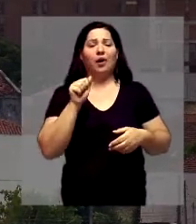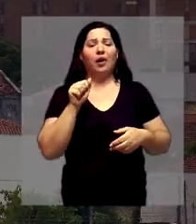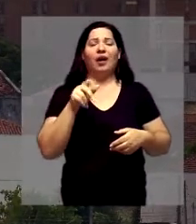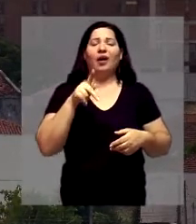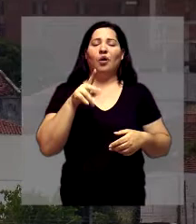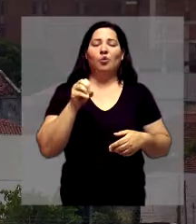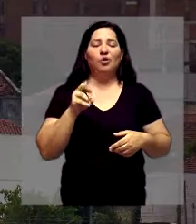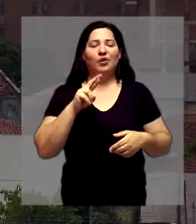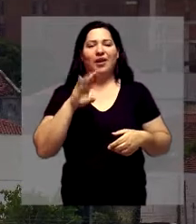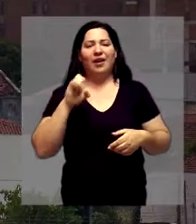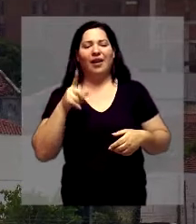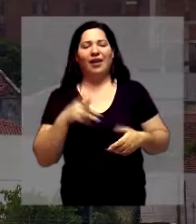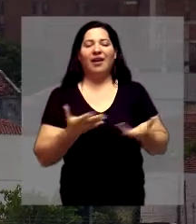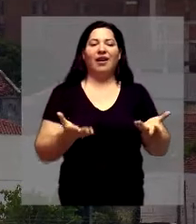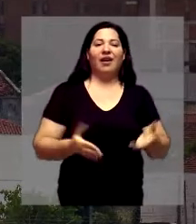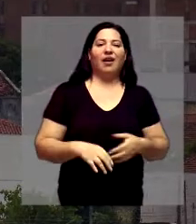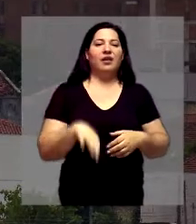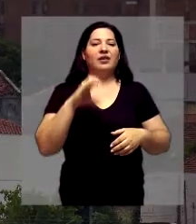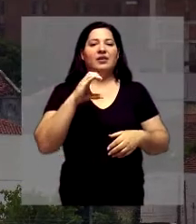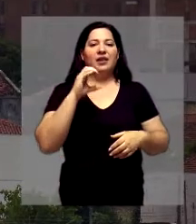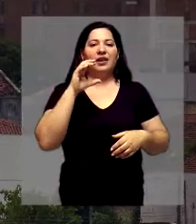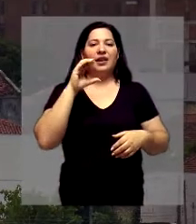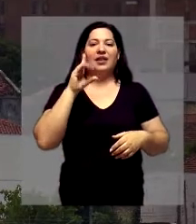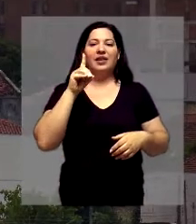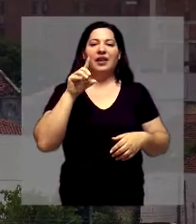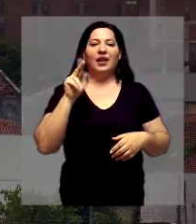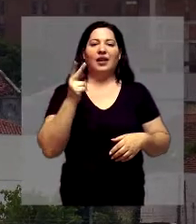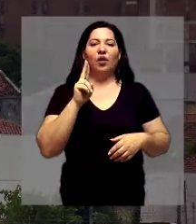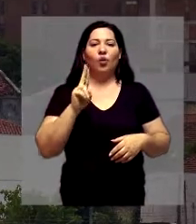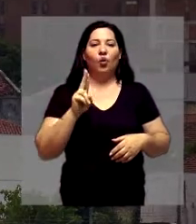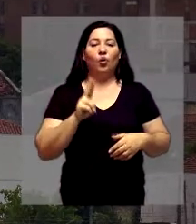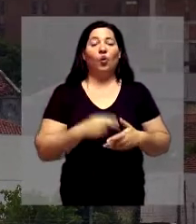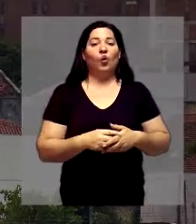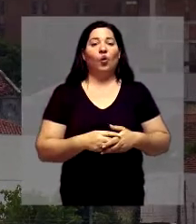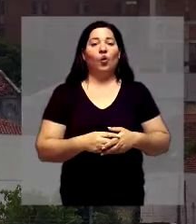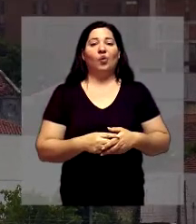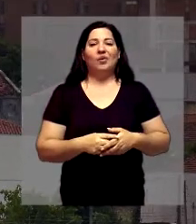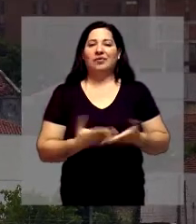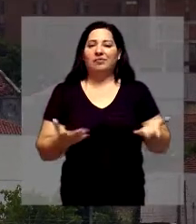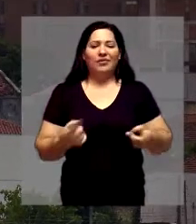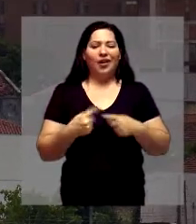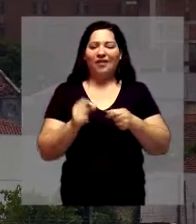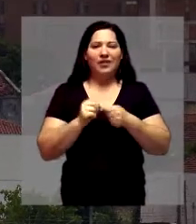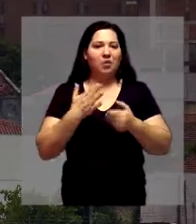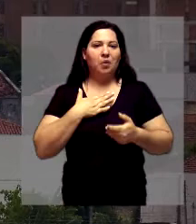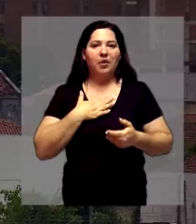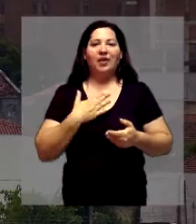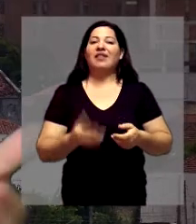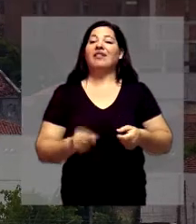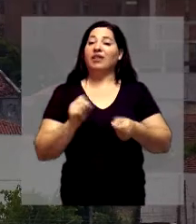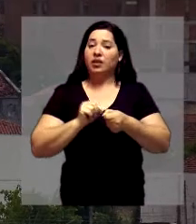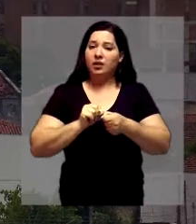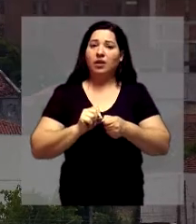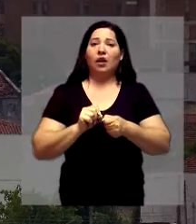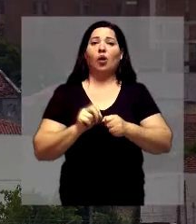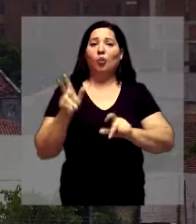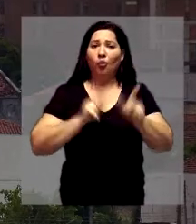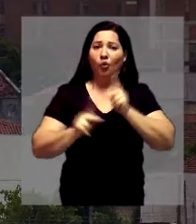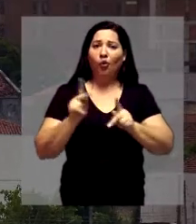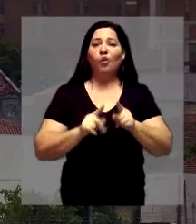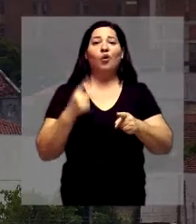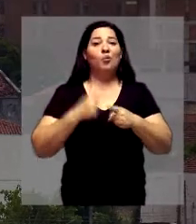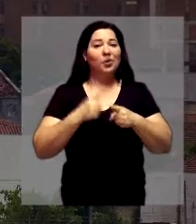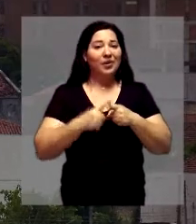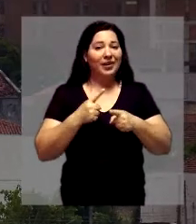dá uma mão ali pra gente, pra população, porque não é pro vereador, ele não tá fazendo pra mim, tá fazendo pro povo. E o povo elegeu ele, ele sabe do problema também na